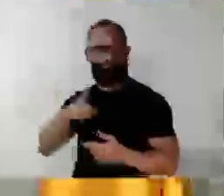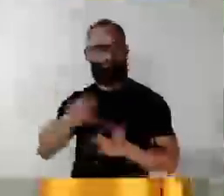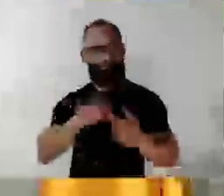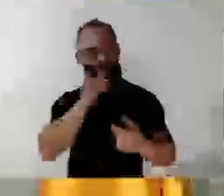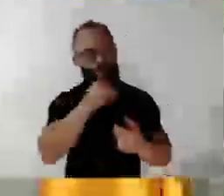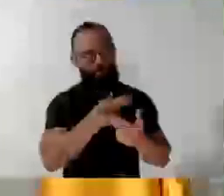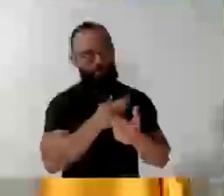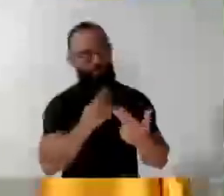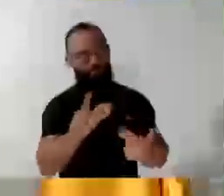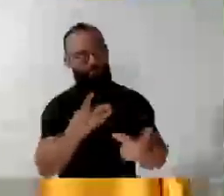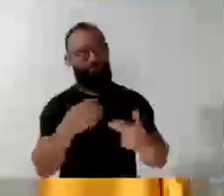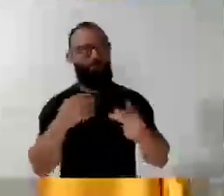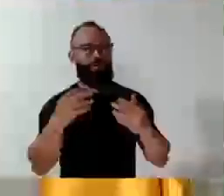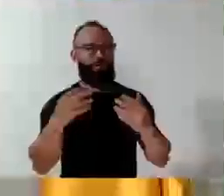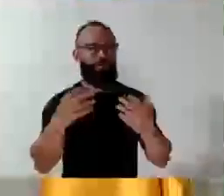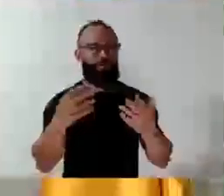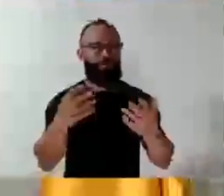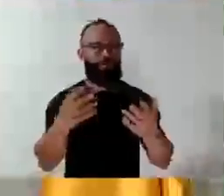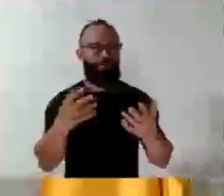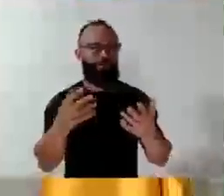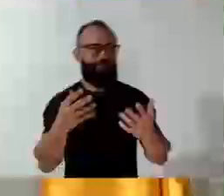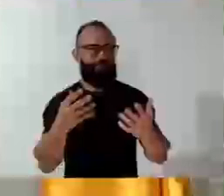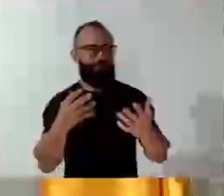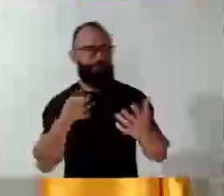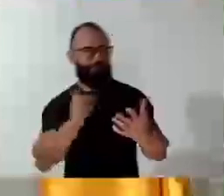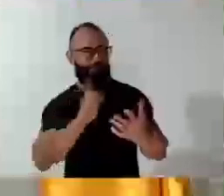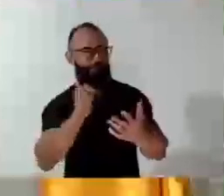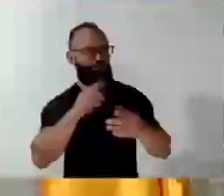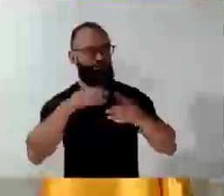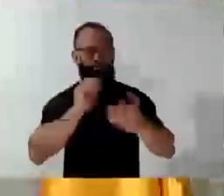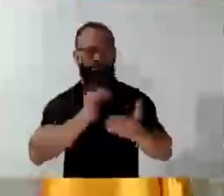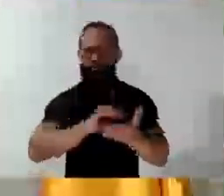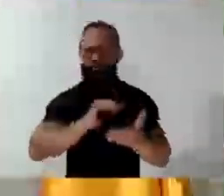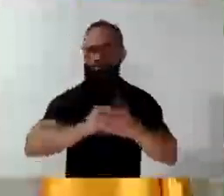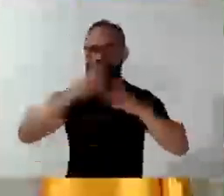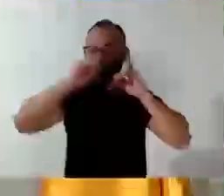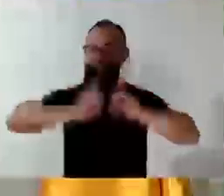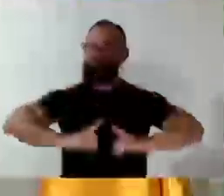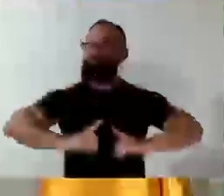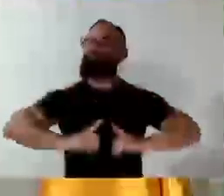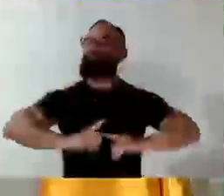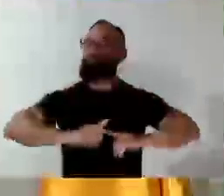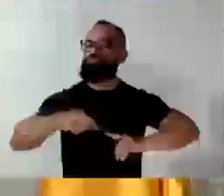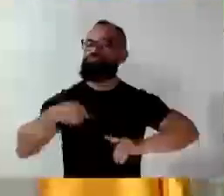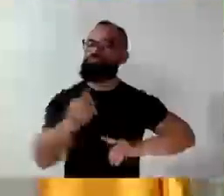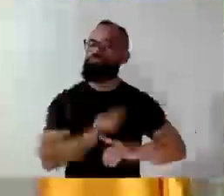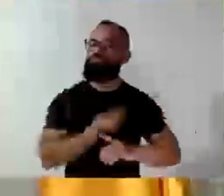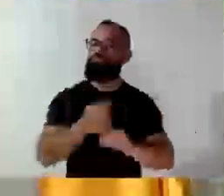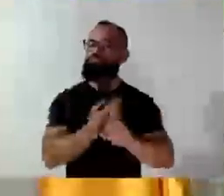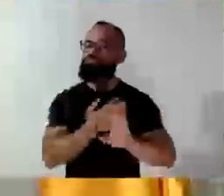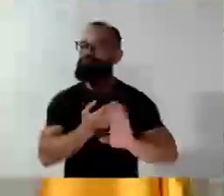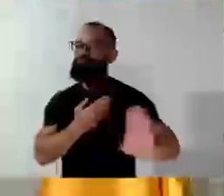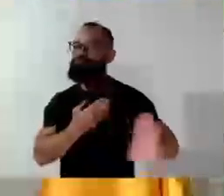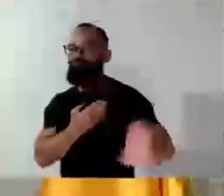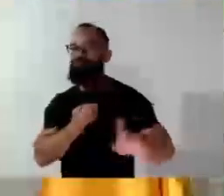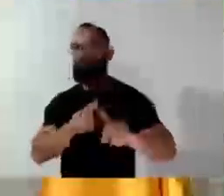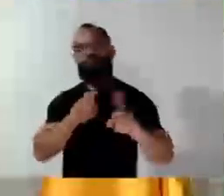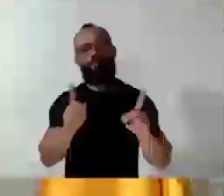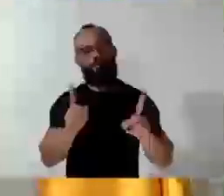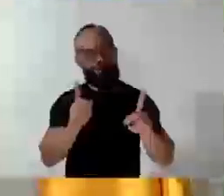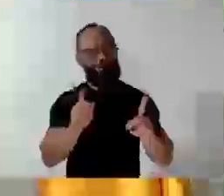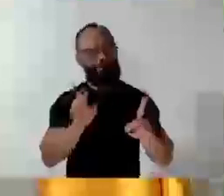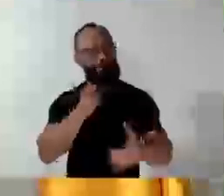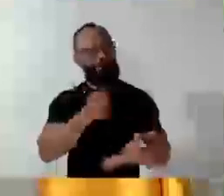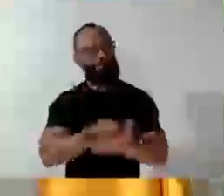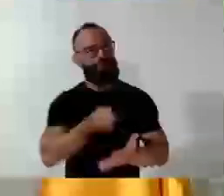e a dignidade não nos faltou. A gente se afasta, mas eu tenho convicção. Ninguém